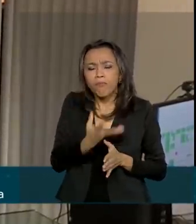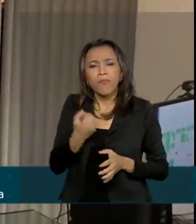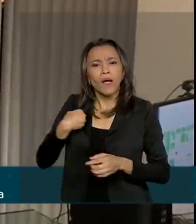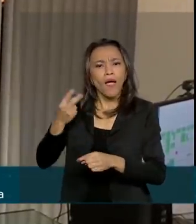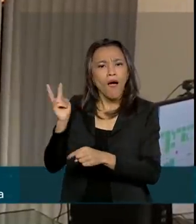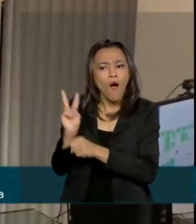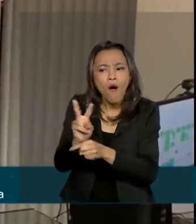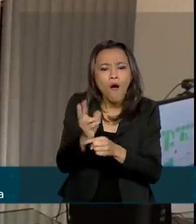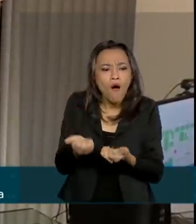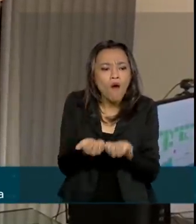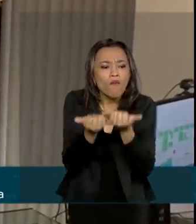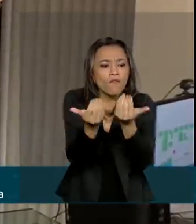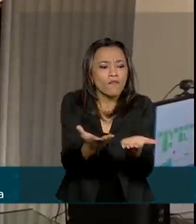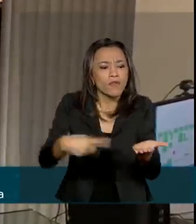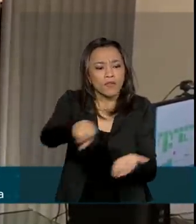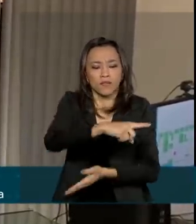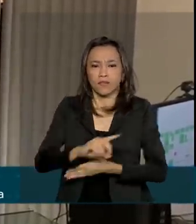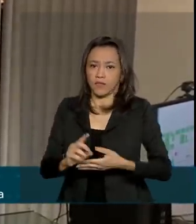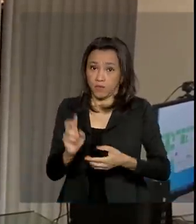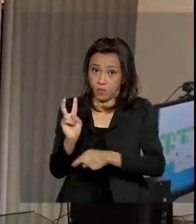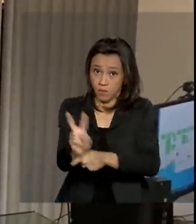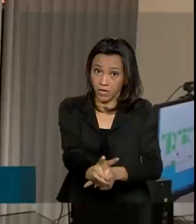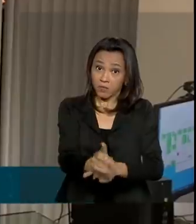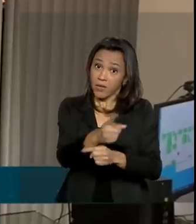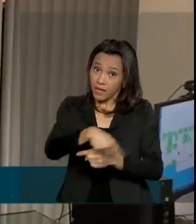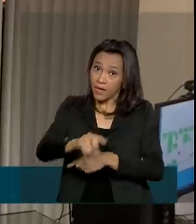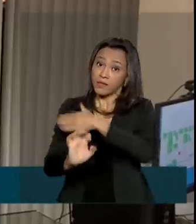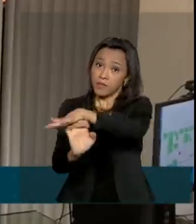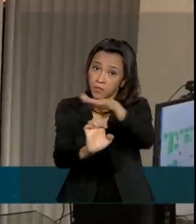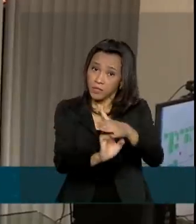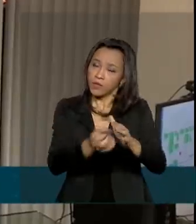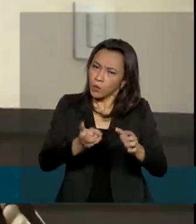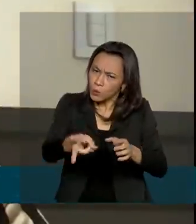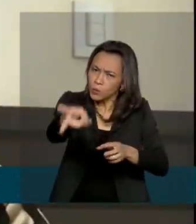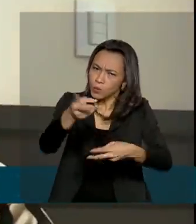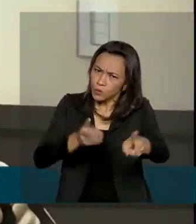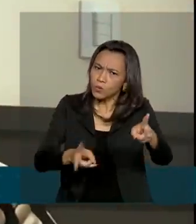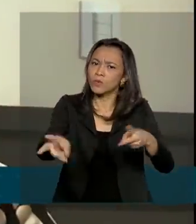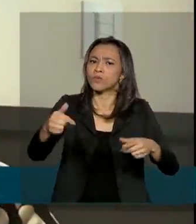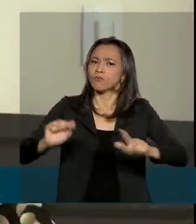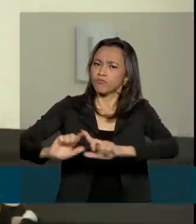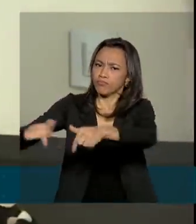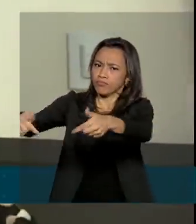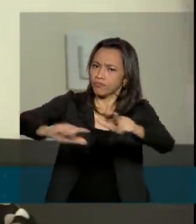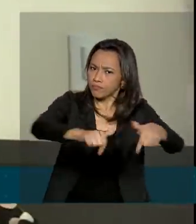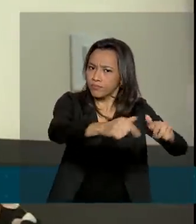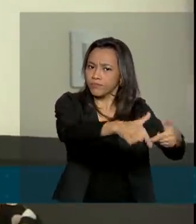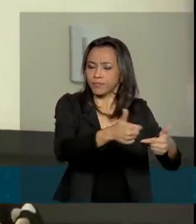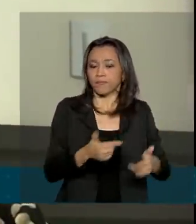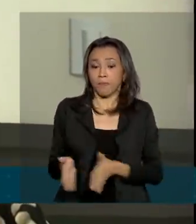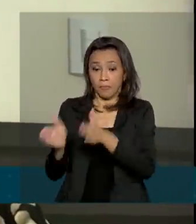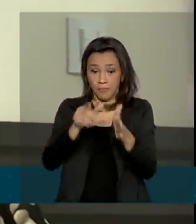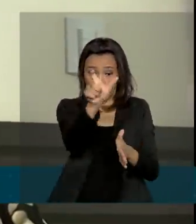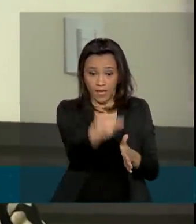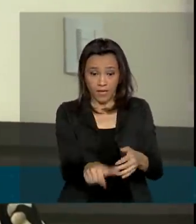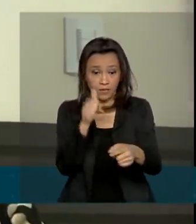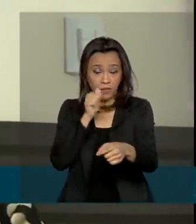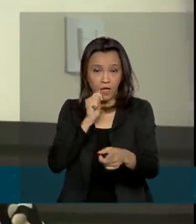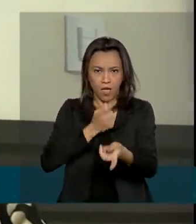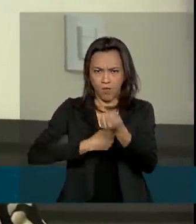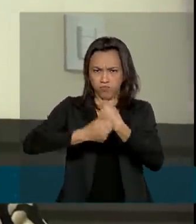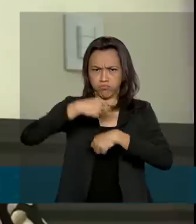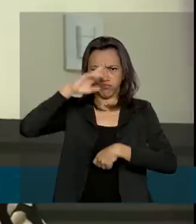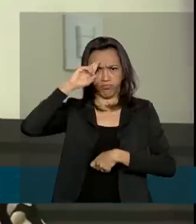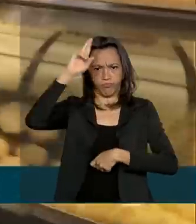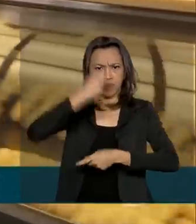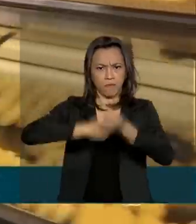nossas empresas possam sobreviver a essa crise e manter suas operações. Régila Márcia é empresária no ramo de alimentação